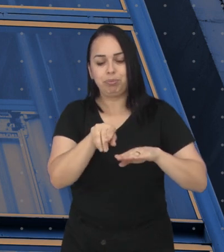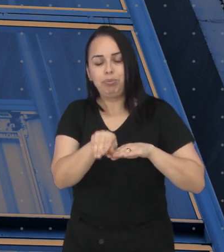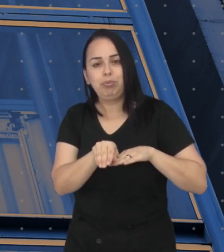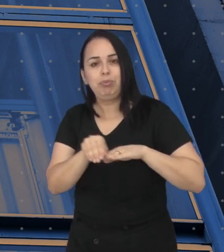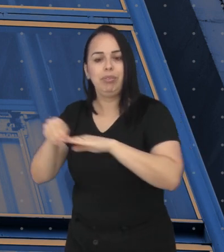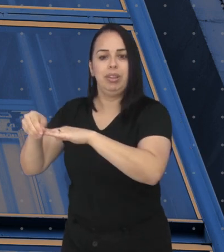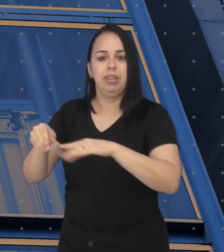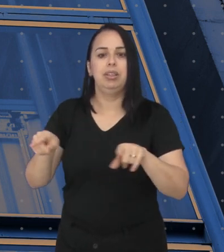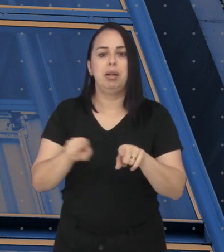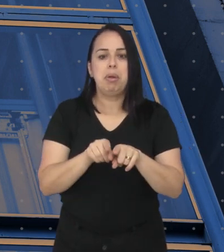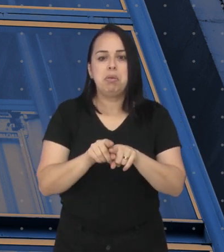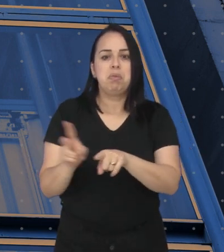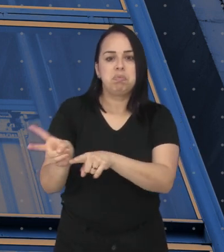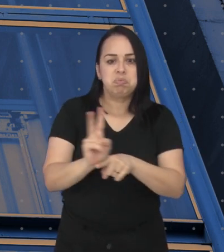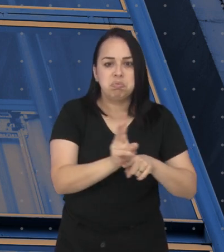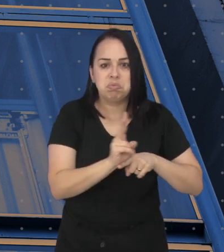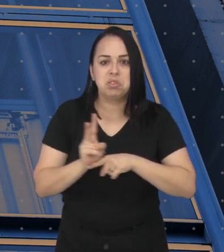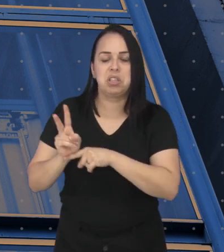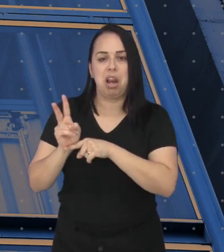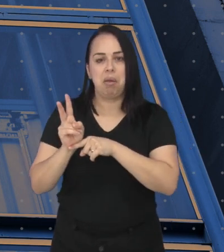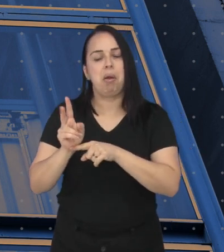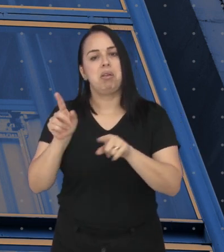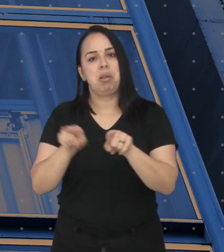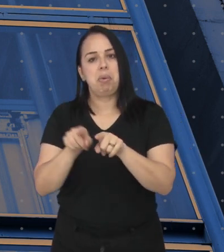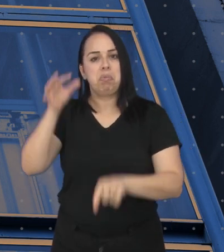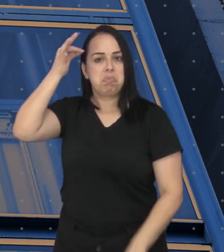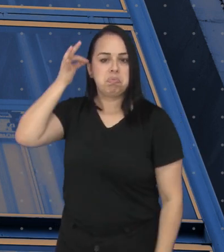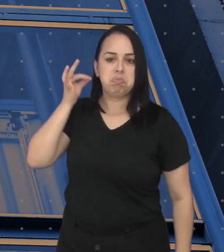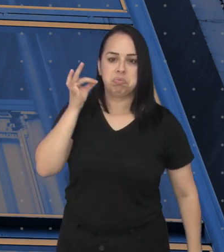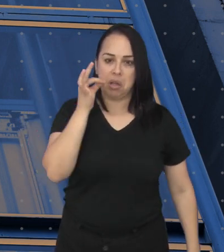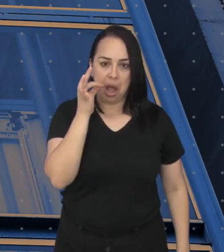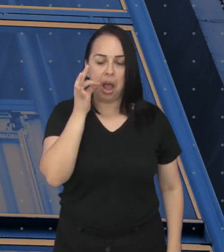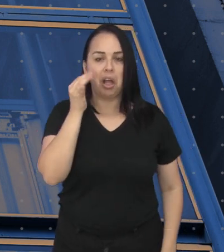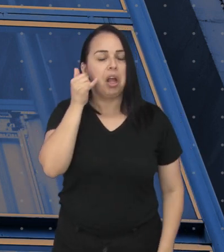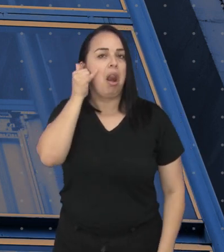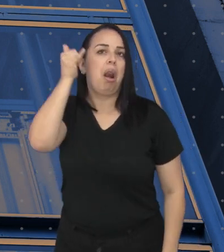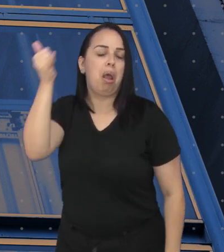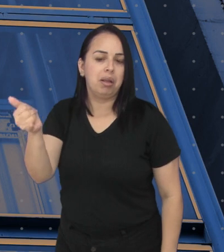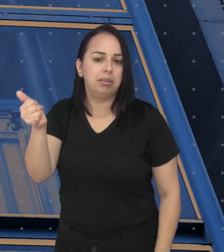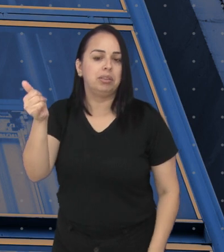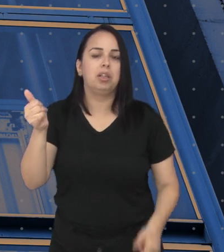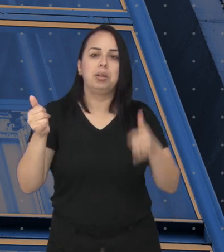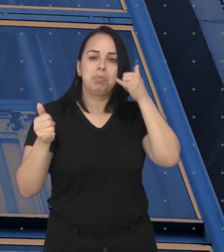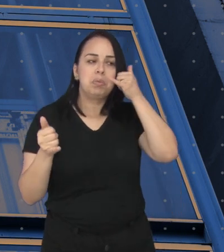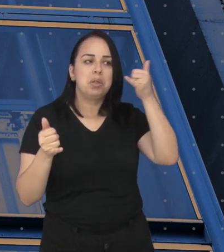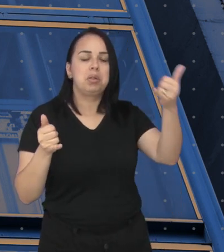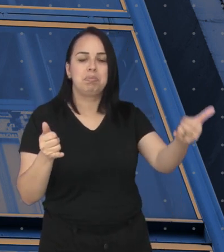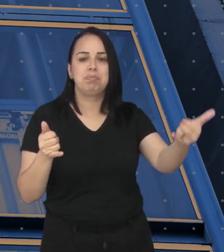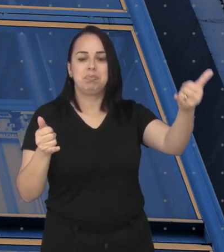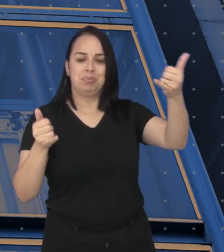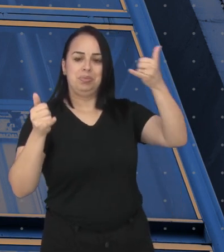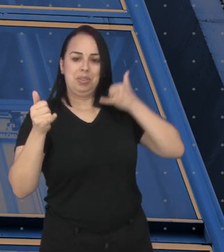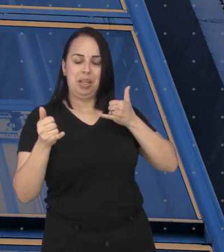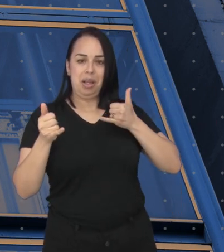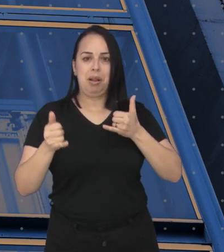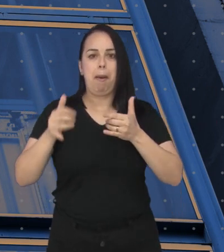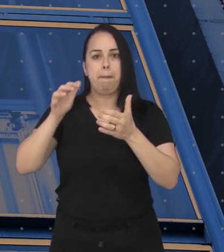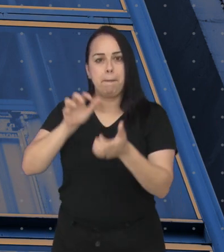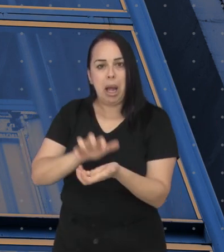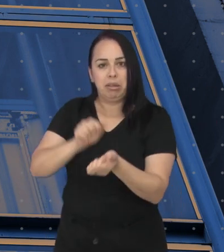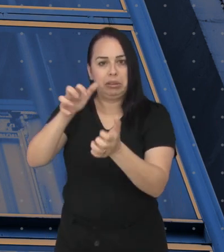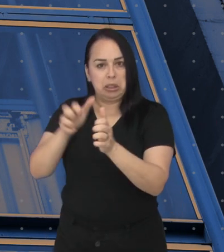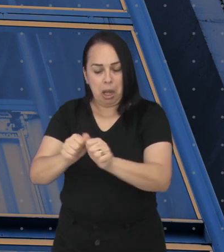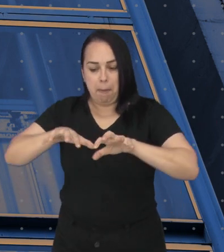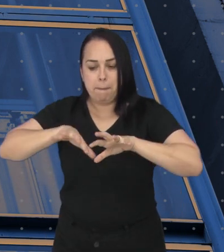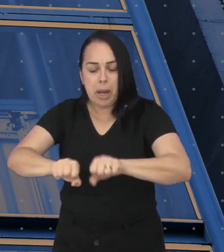manutenção, oficial de serviços gerais, operador de teleatendimento ativo, operador de telemarketing, padeiro,